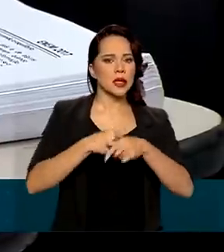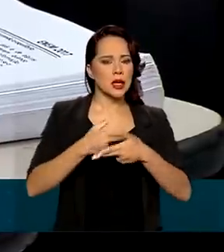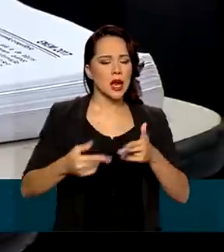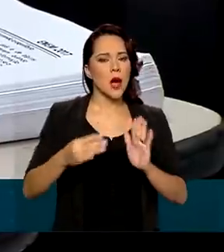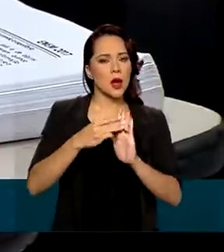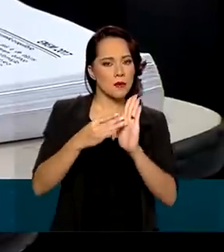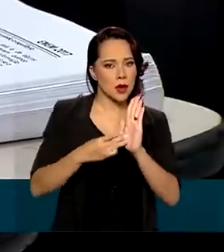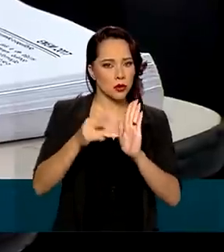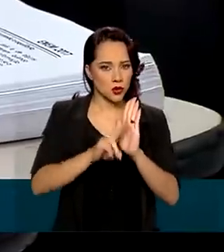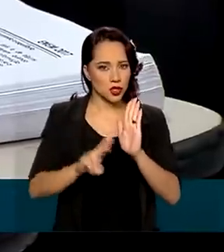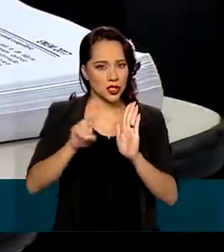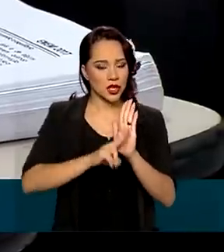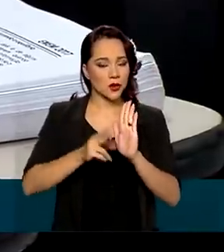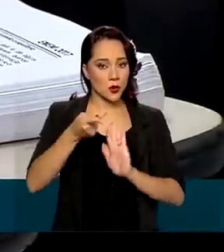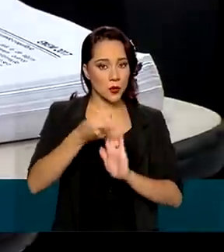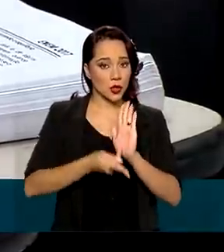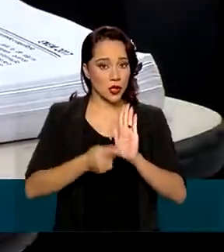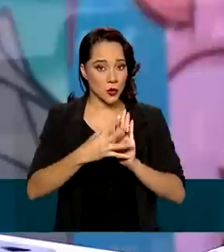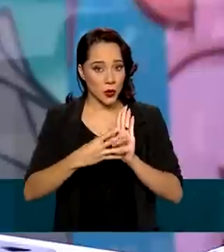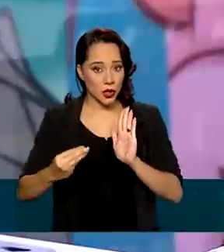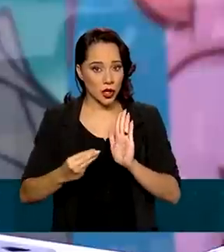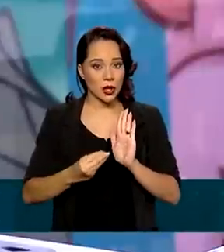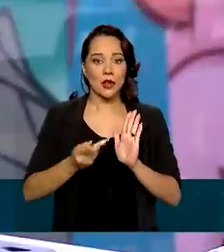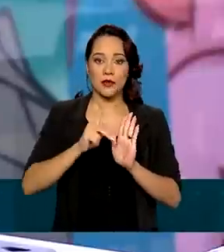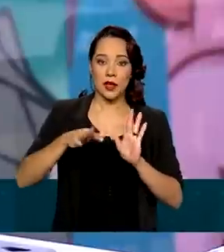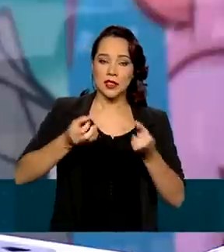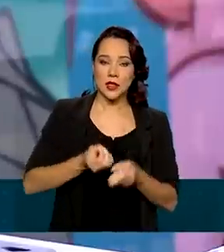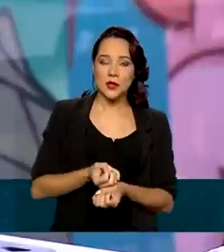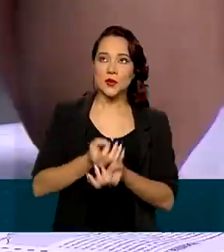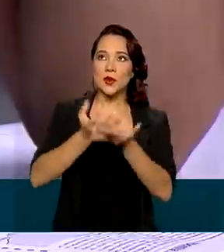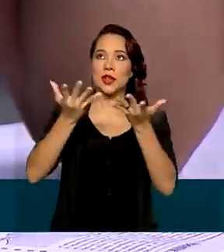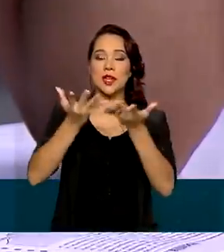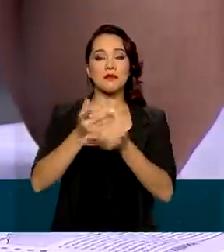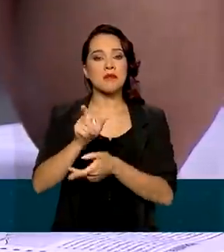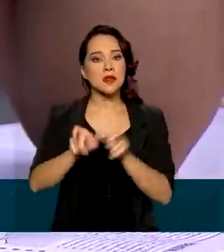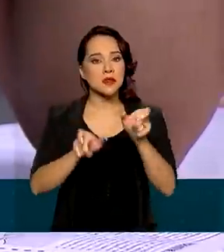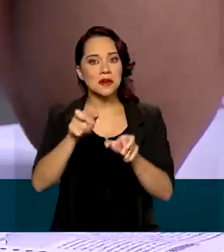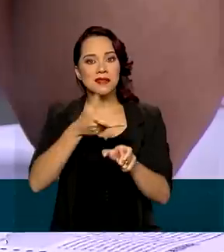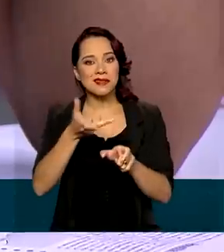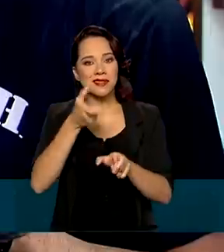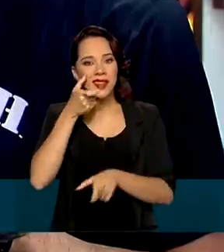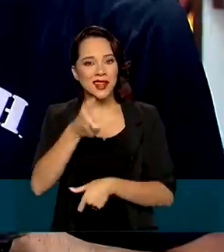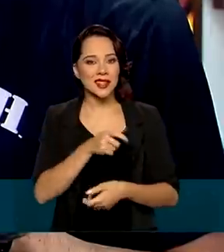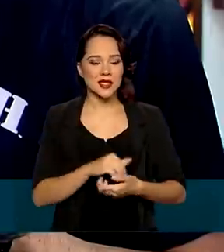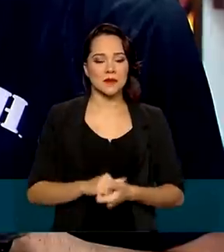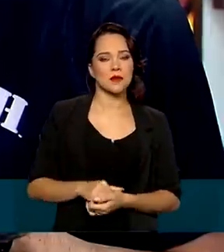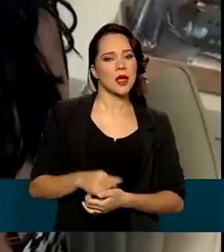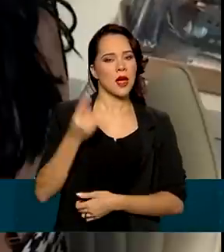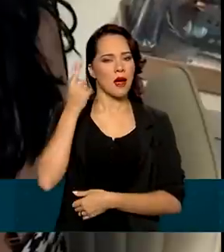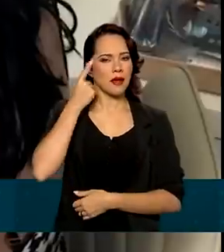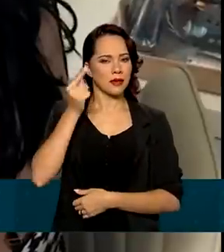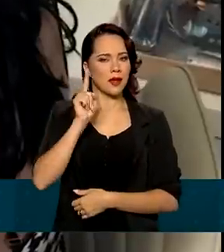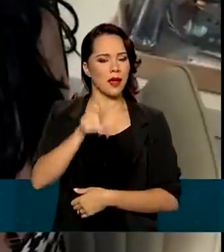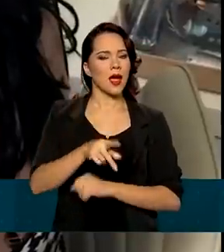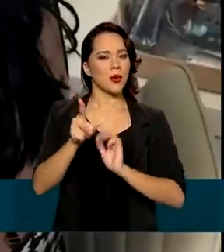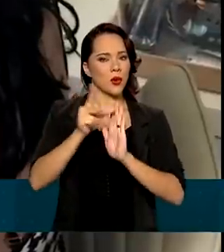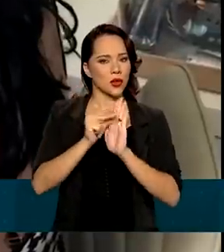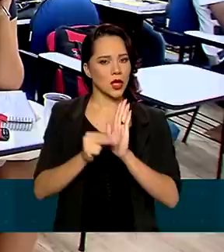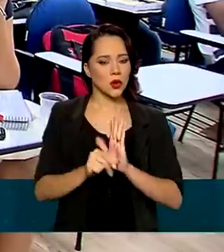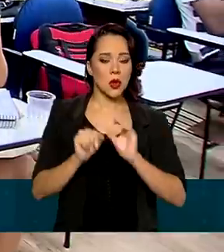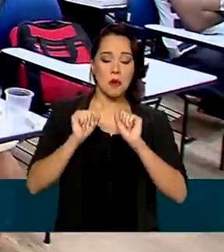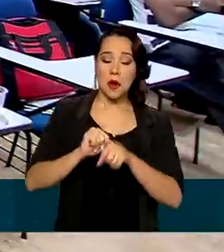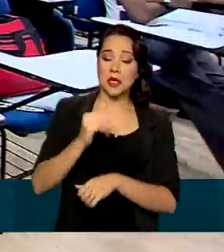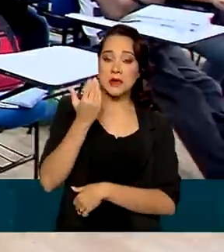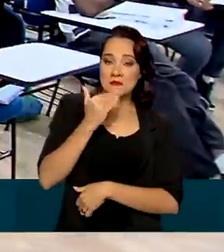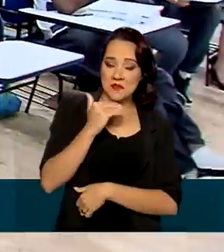metodologia utilizados no projeto piloto estarão disponíveis para quem tiver interesse. A ideia é que o conteúdo possa